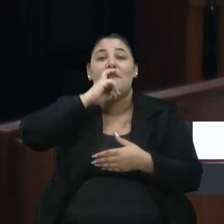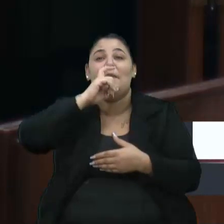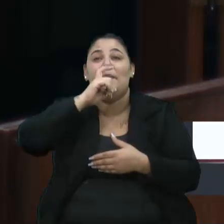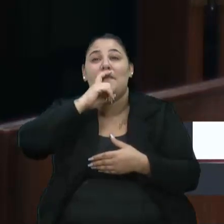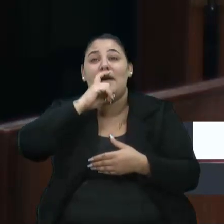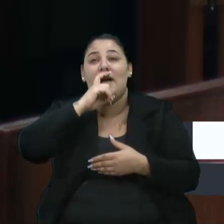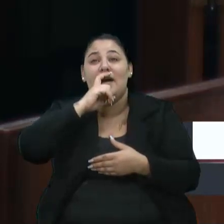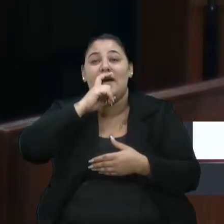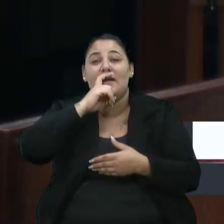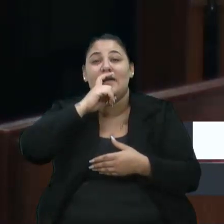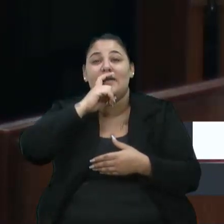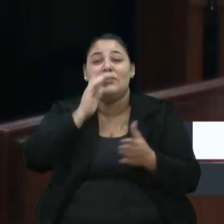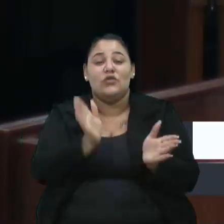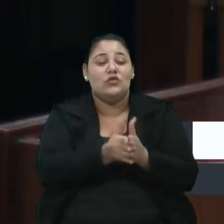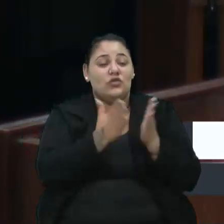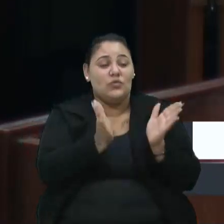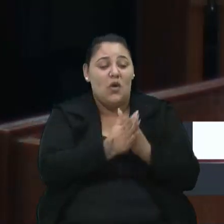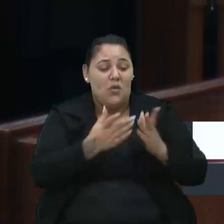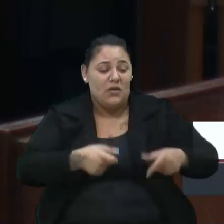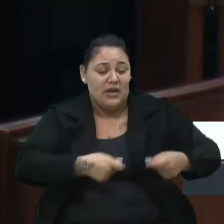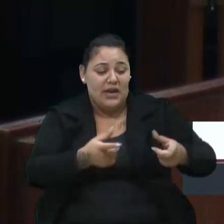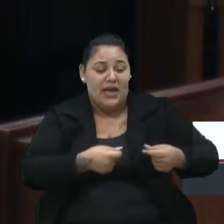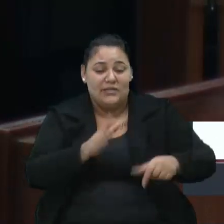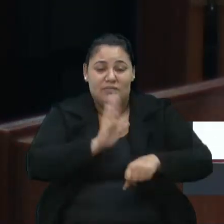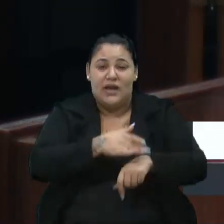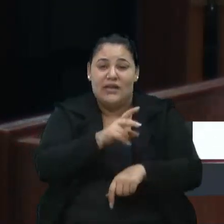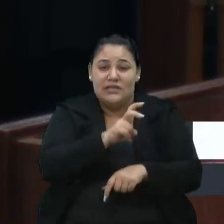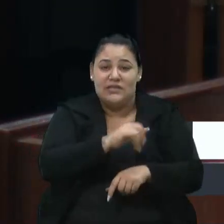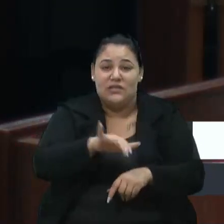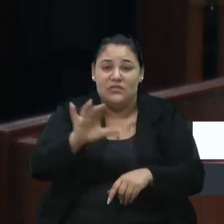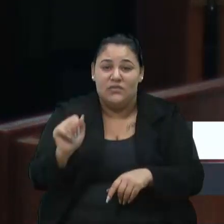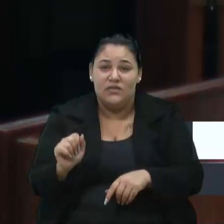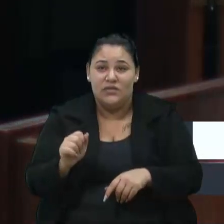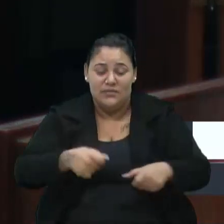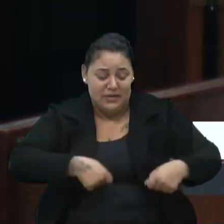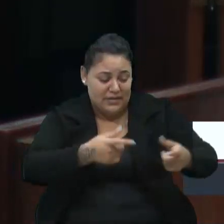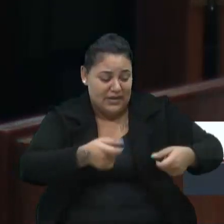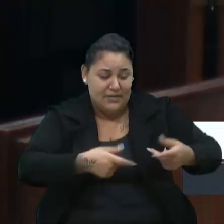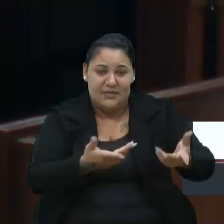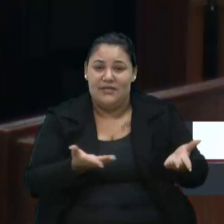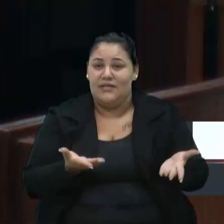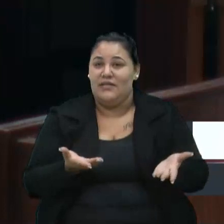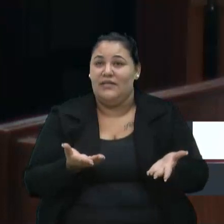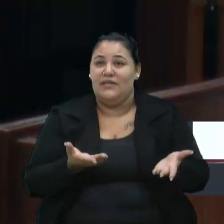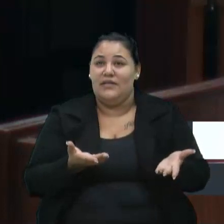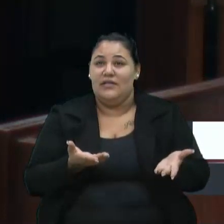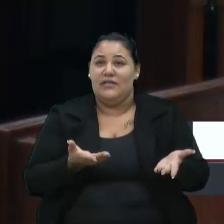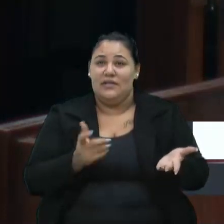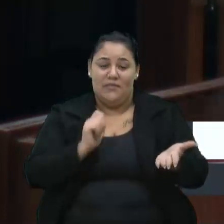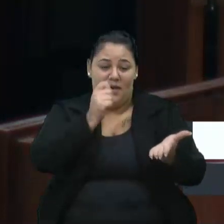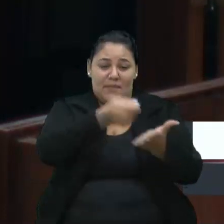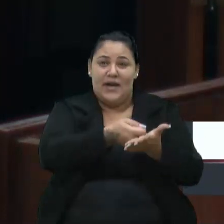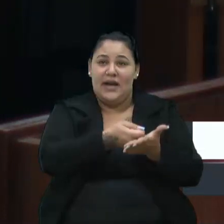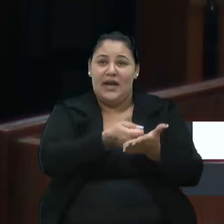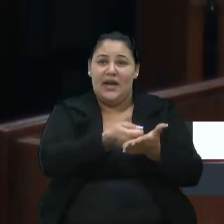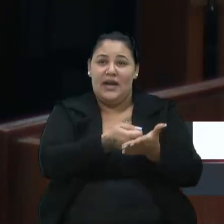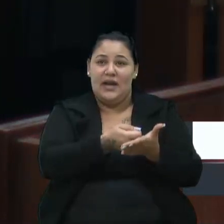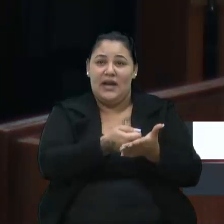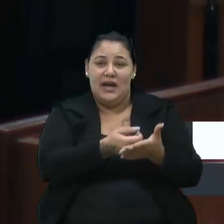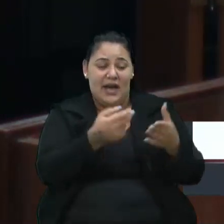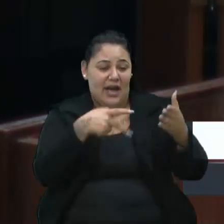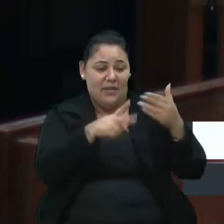uma fortuna. Mais de 5 milhões de reais ao para custear, no mínimo, aqui, a abertura do Hospital Geral.